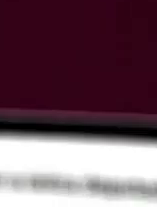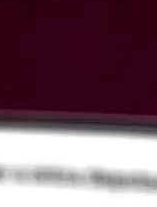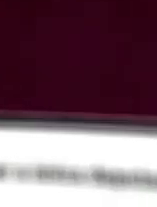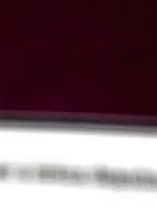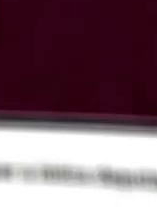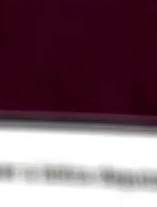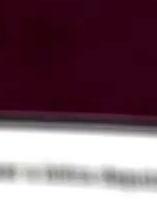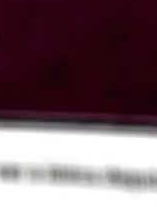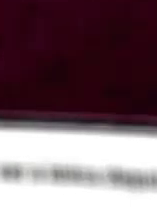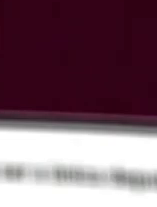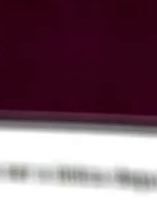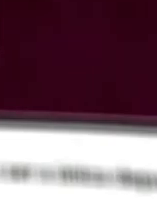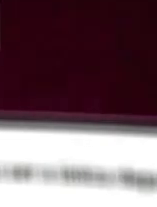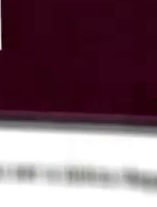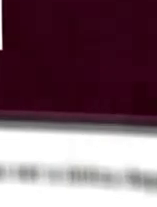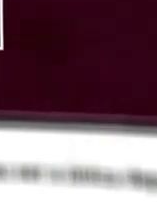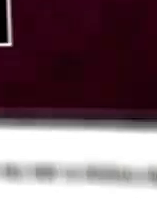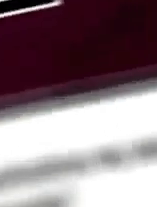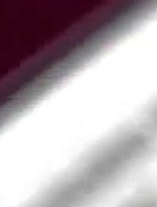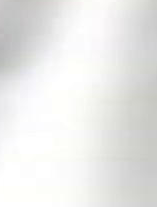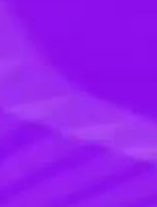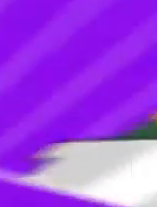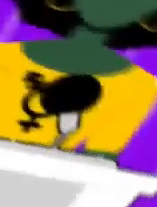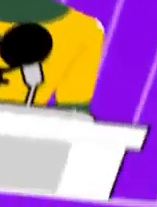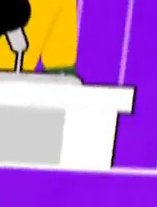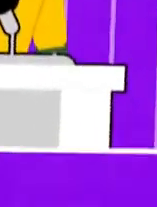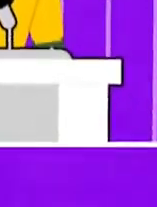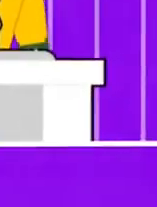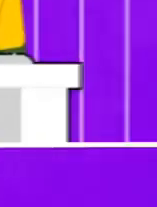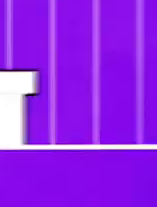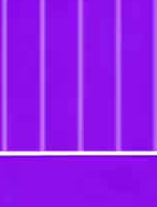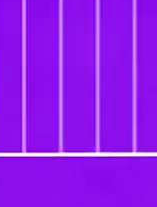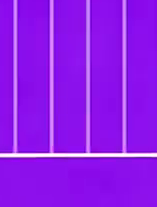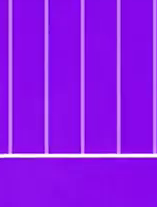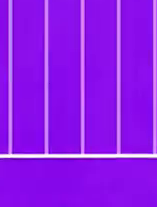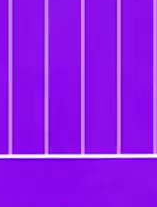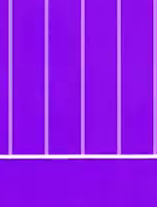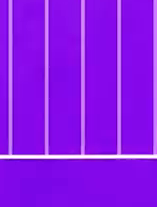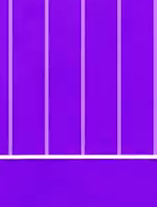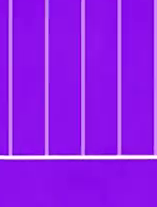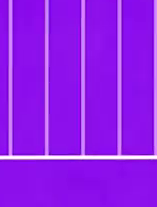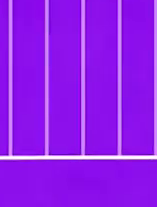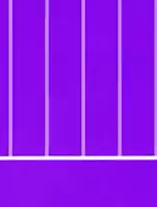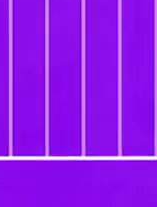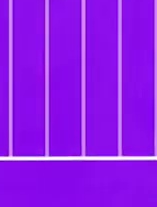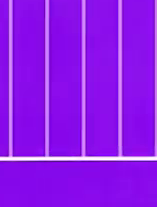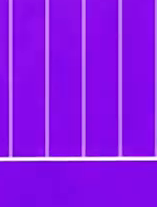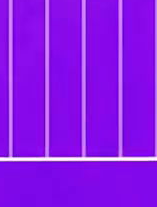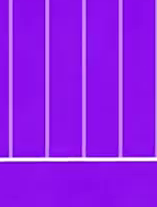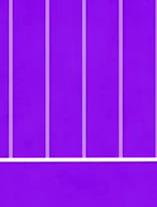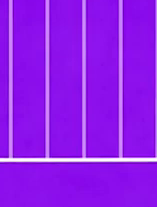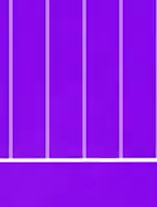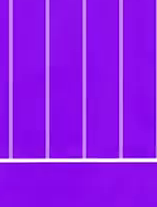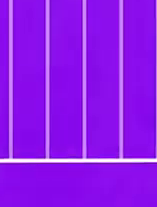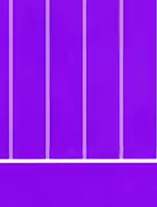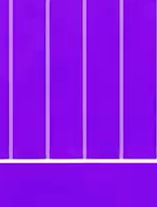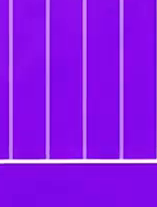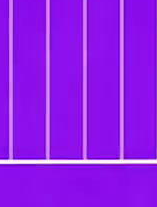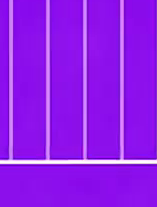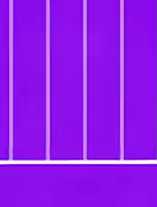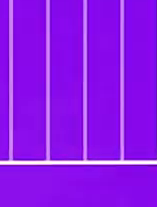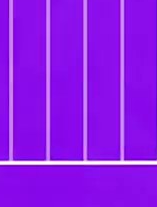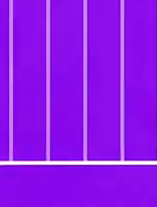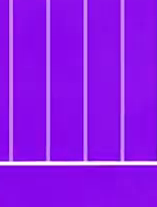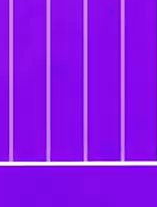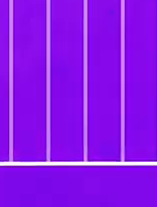sofrendo também violência política de gênero. As agressões incluem ameaça de morte, humilhação,